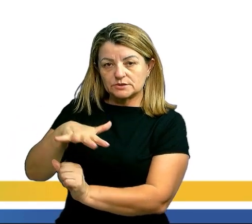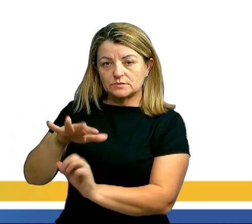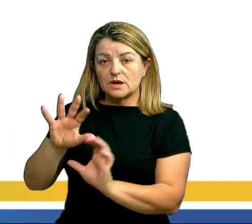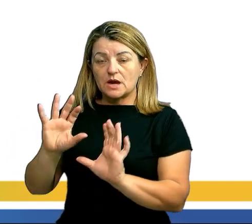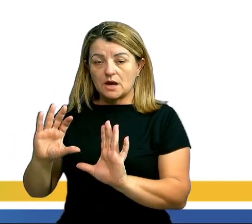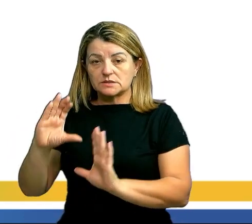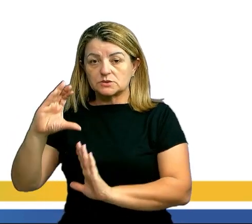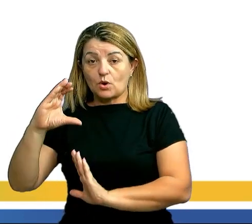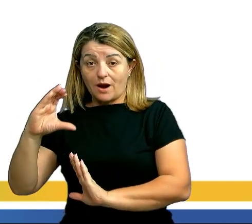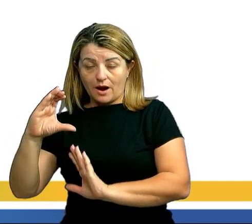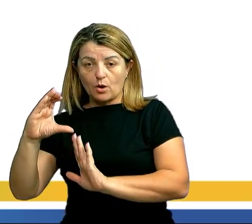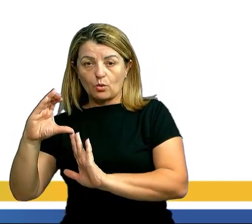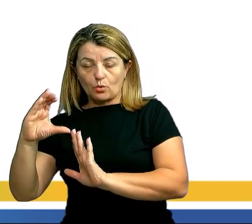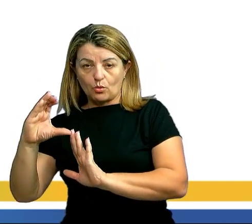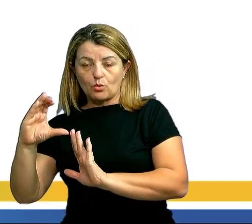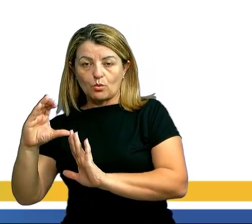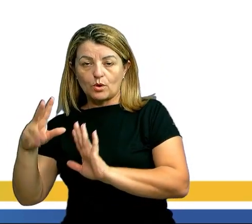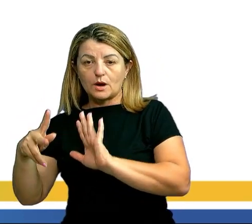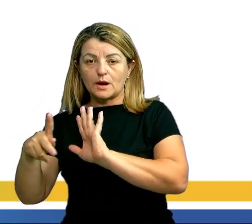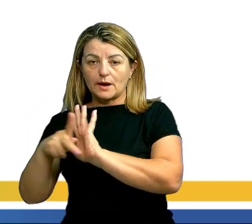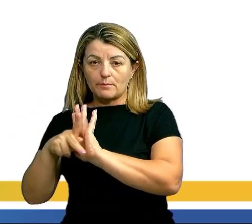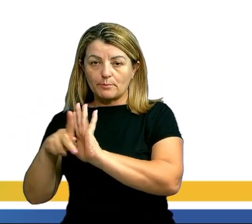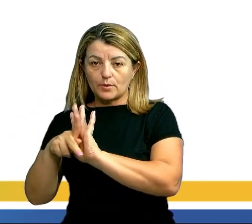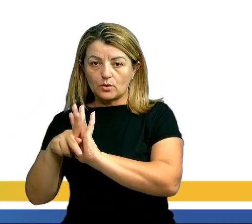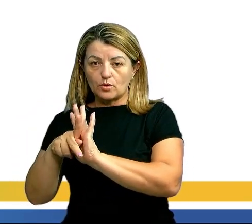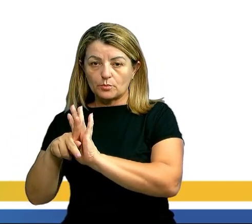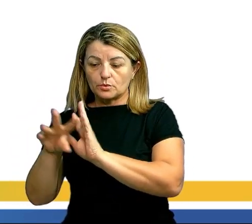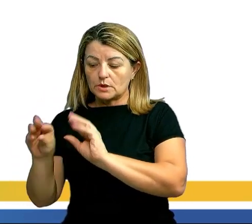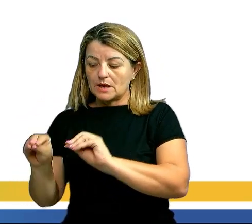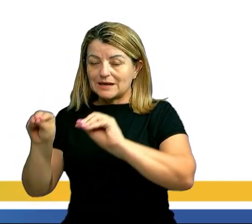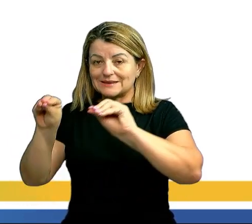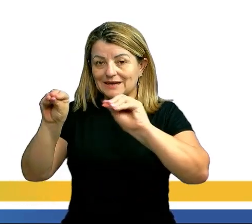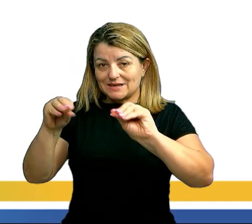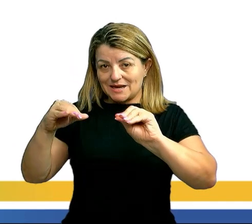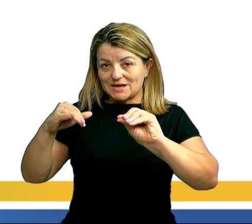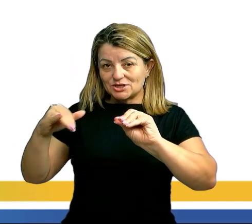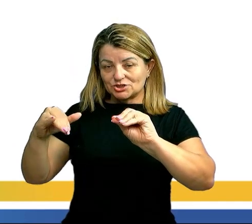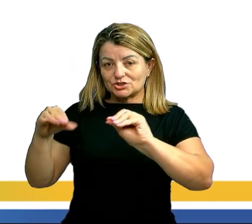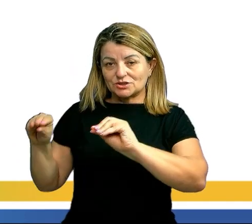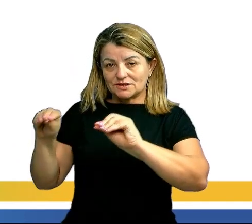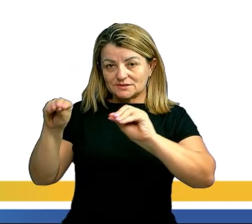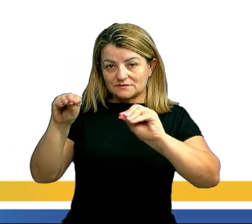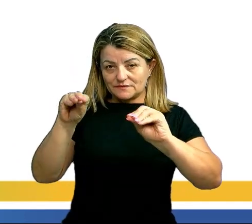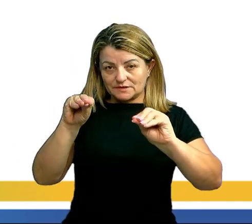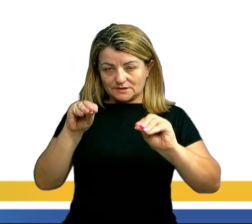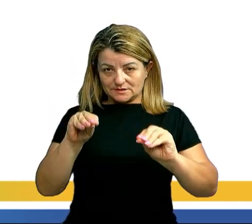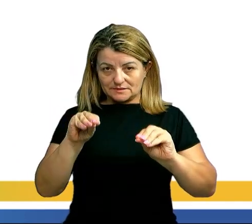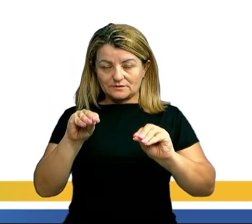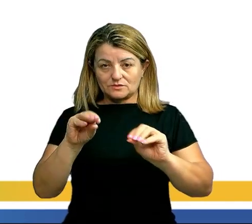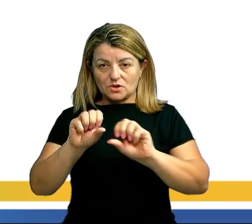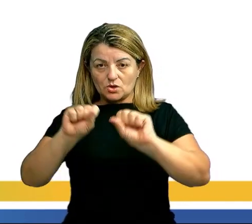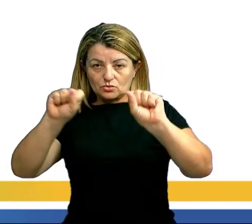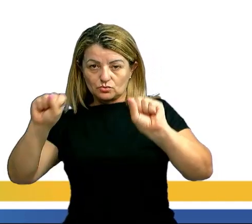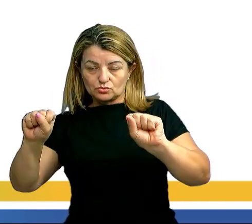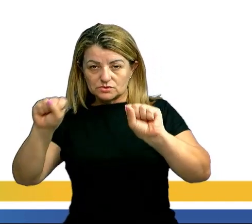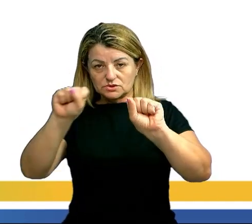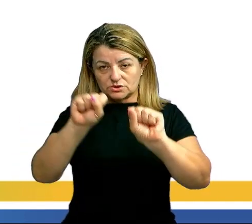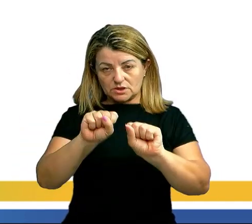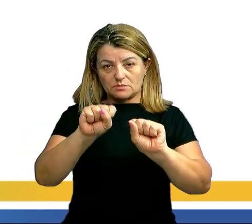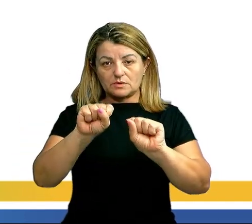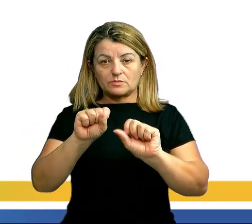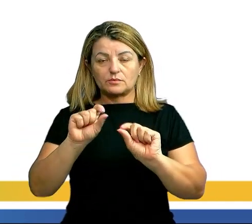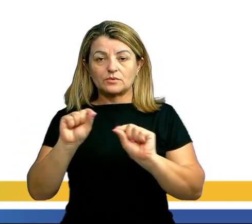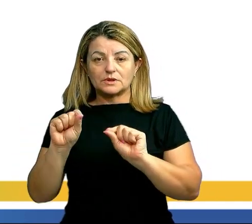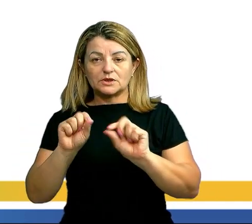mecanismo pelo qual é a energia transferida entre o sistema e a sua vizinhança por causa de uma certa diferença